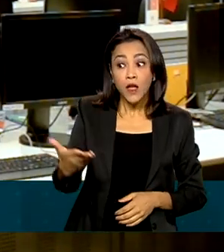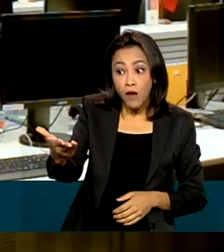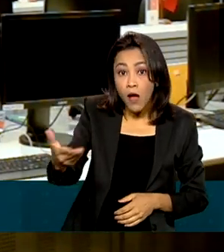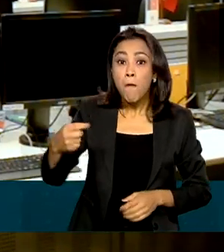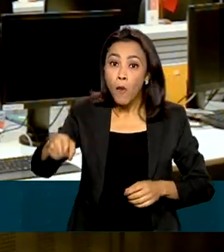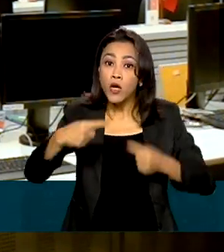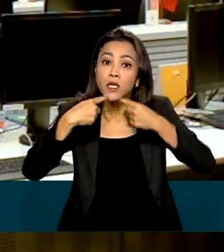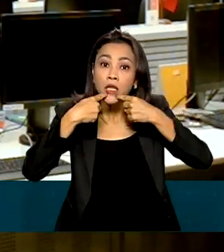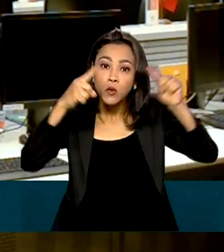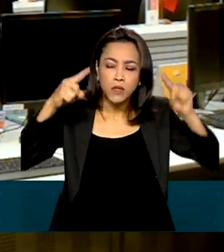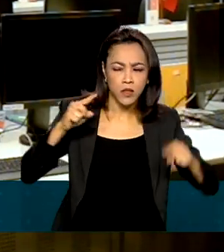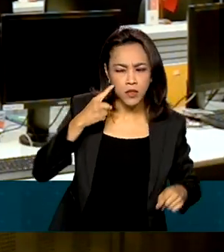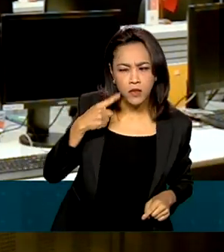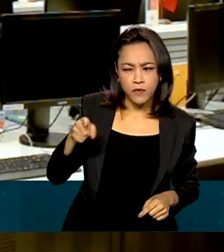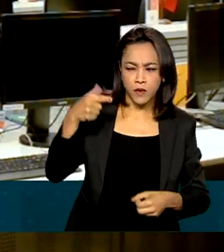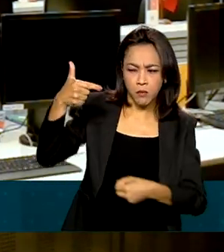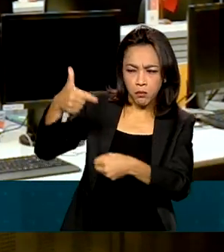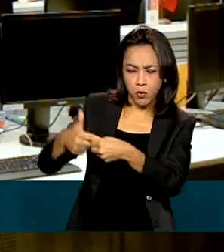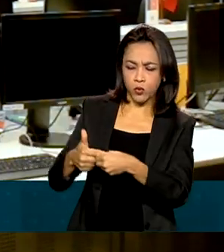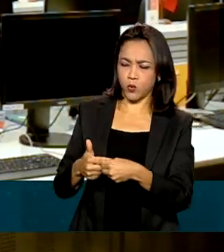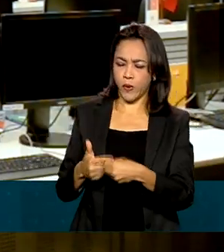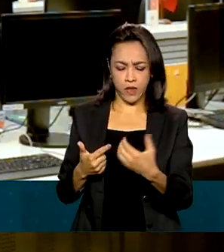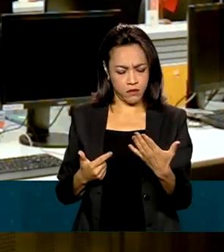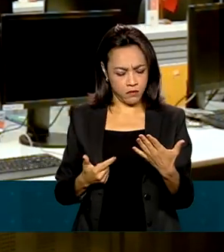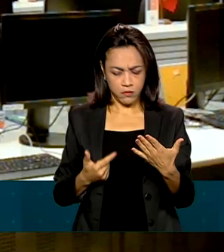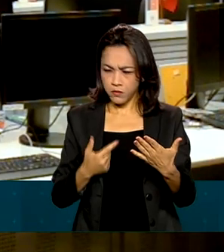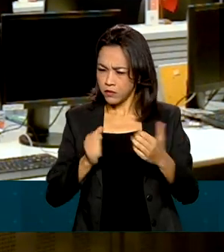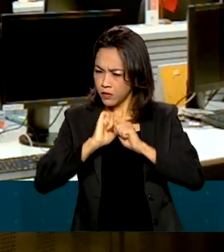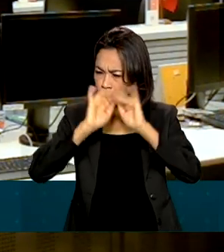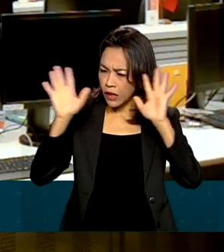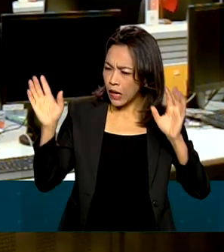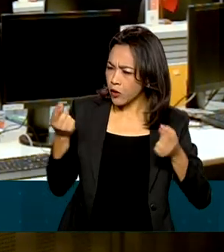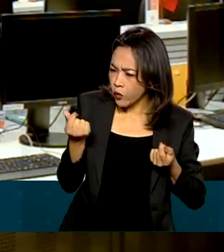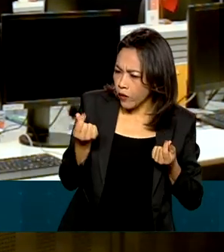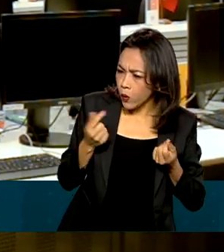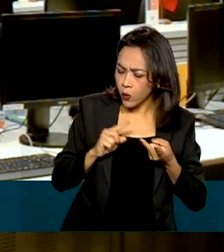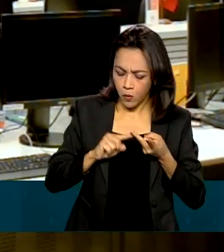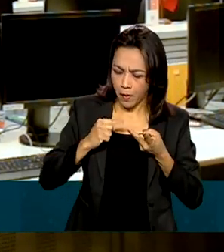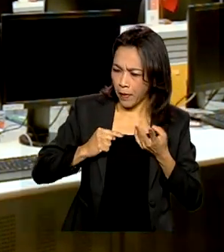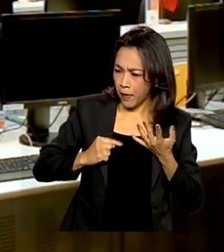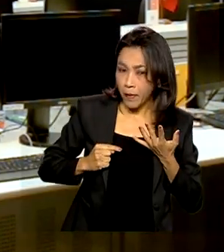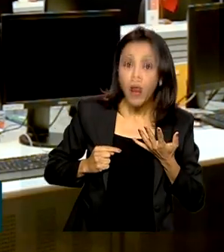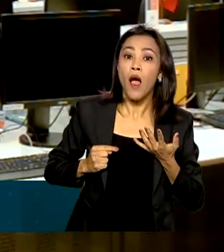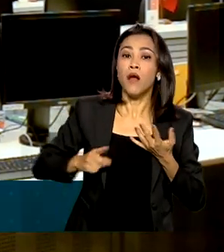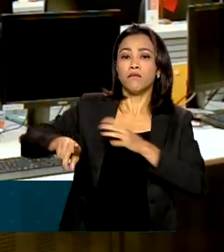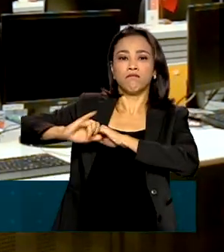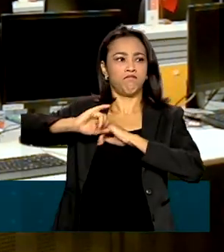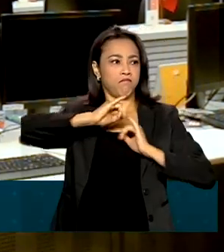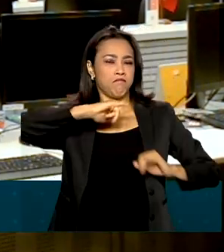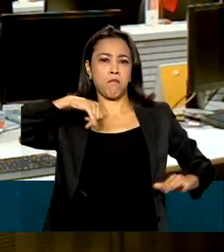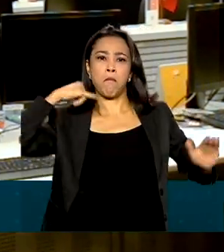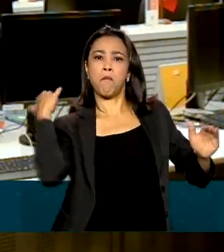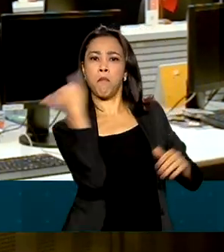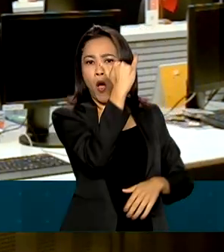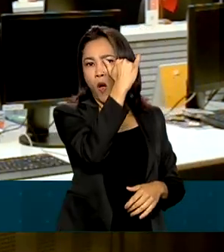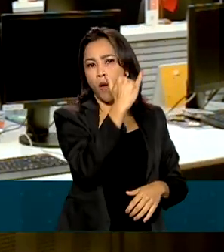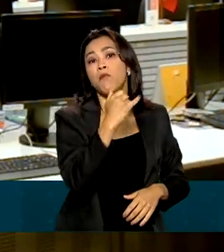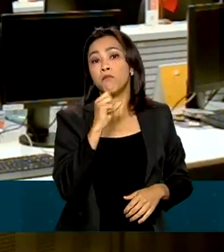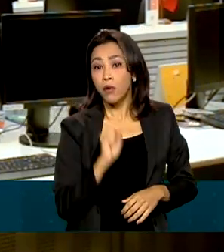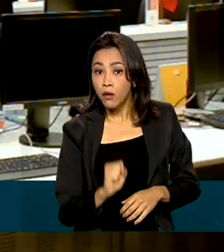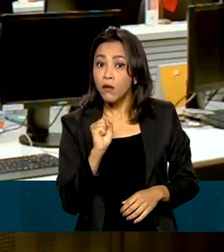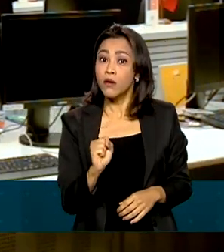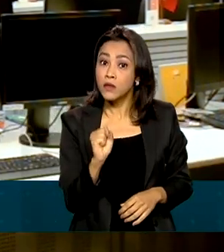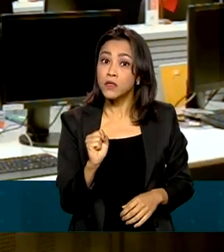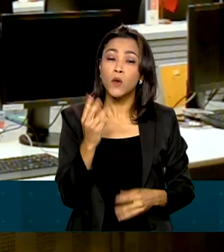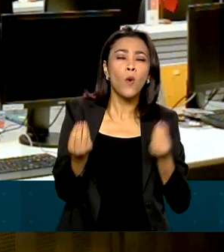não esteja cumprindo com as determinações de transparência na divulgação dos preços ao consumidor. A comunicação é realizada pela